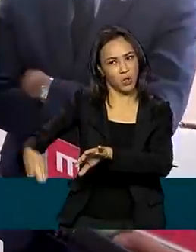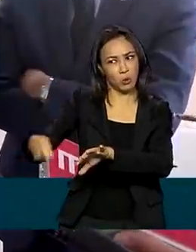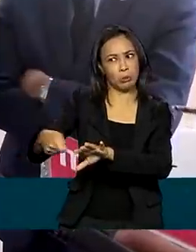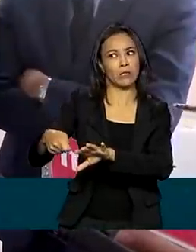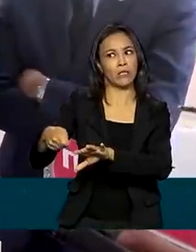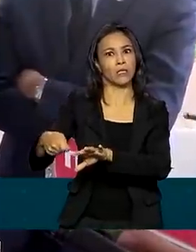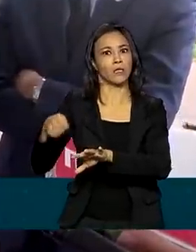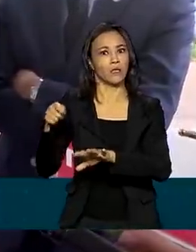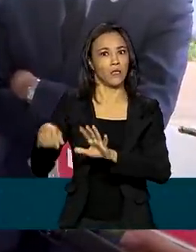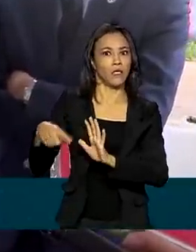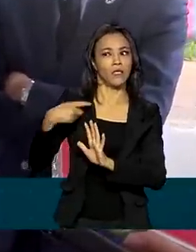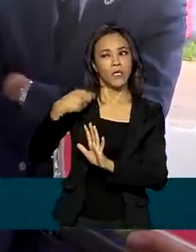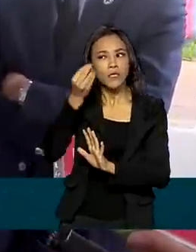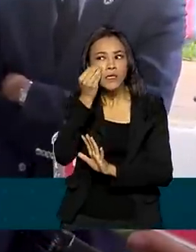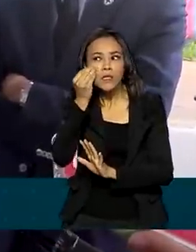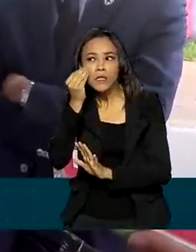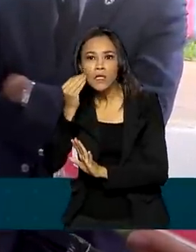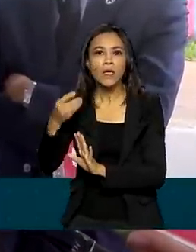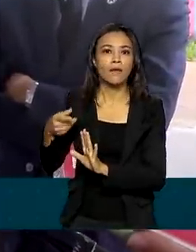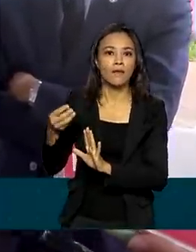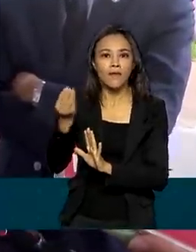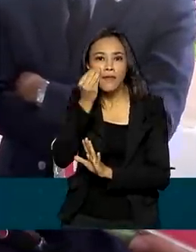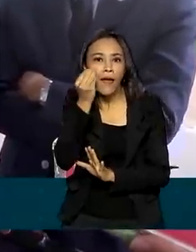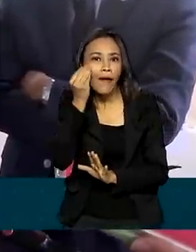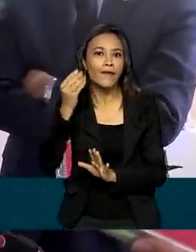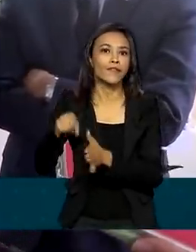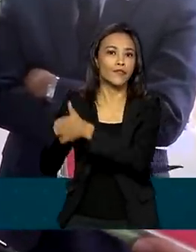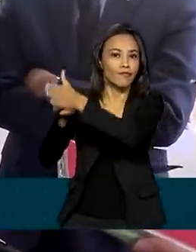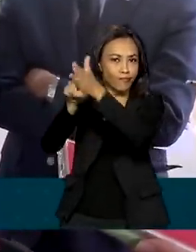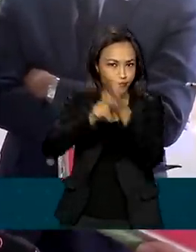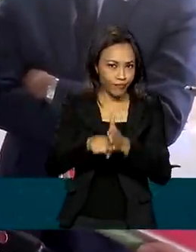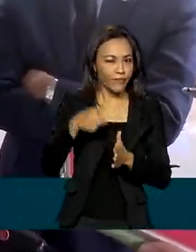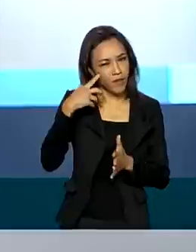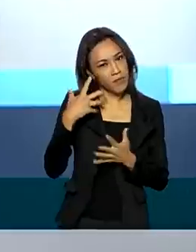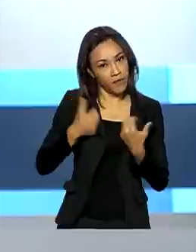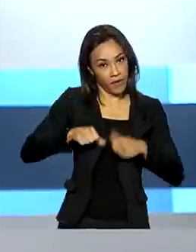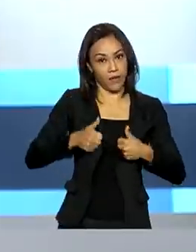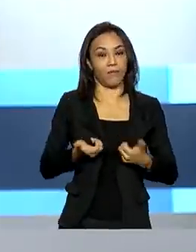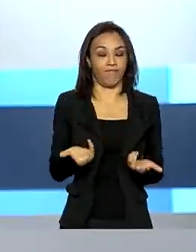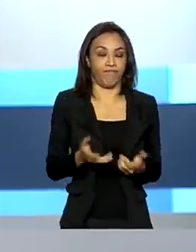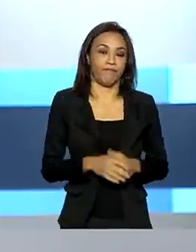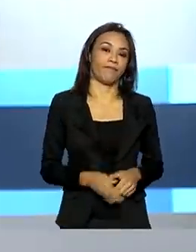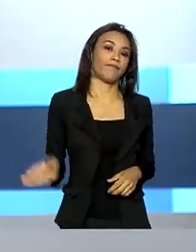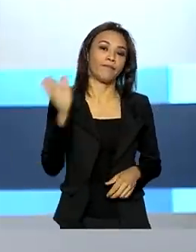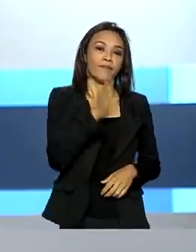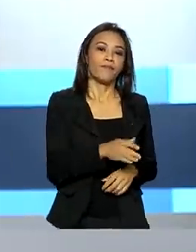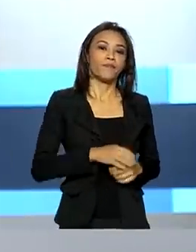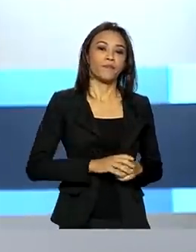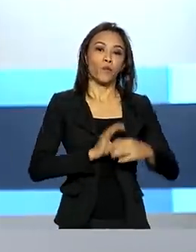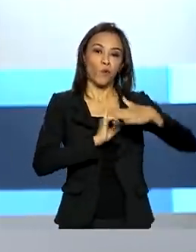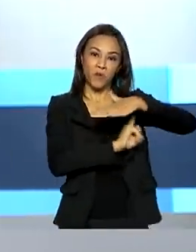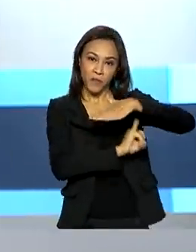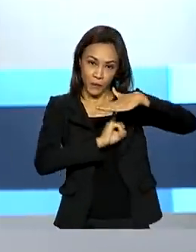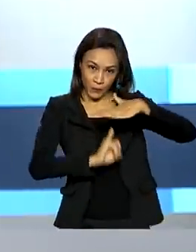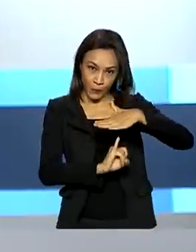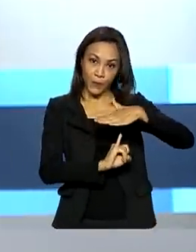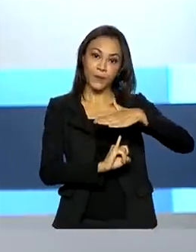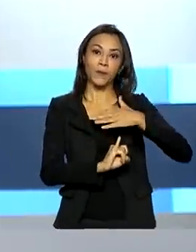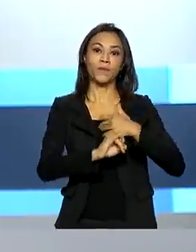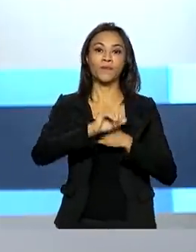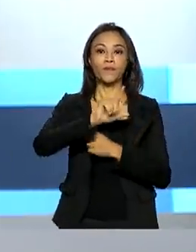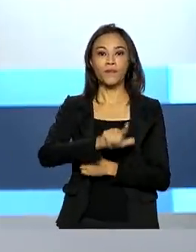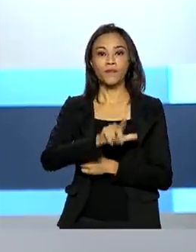em relação à questão da testagem. Vamos analisar. E o Instituto Adolfo Lutz, de São Paulo,